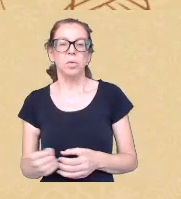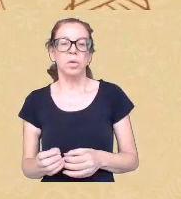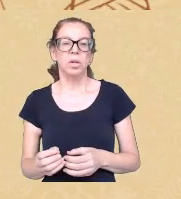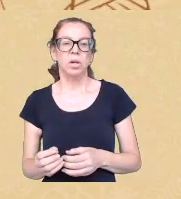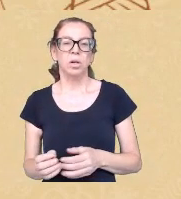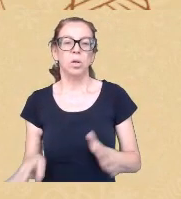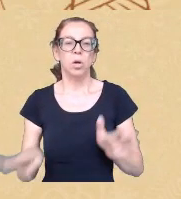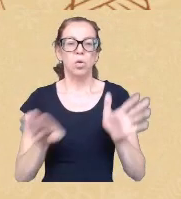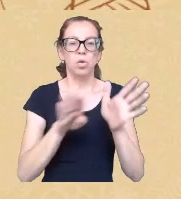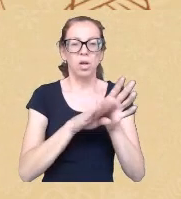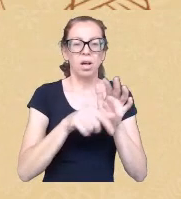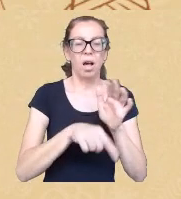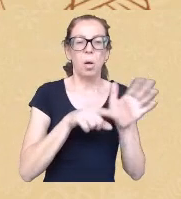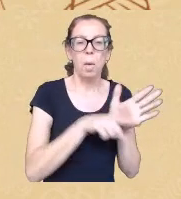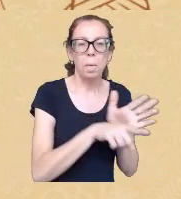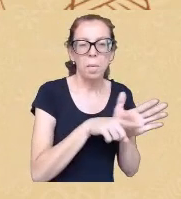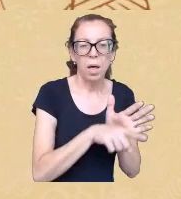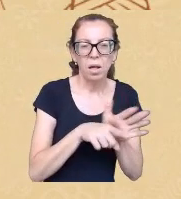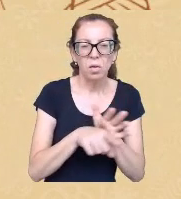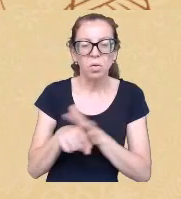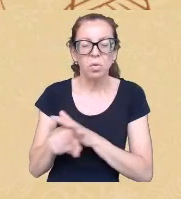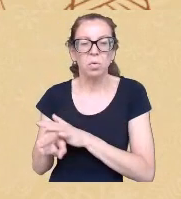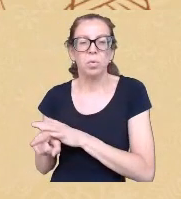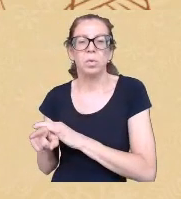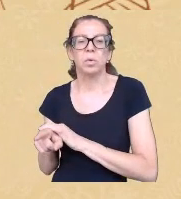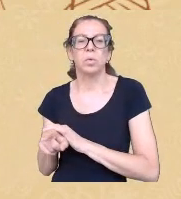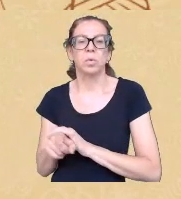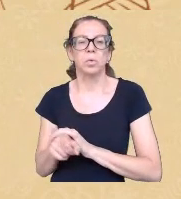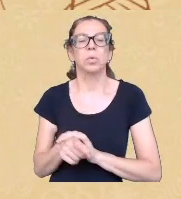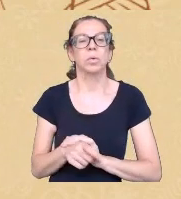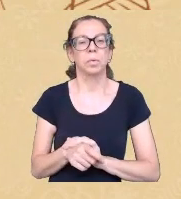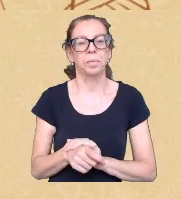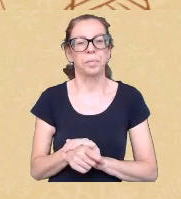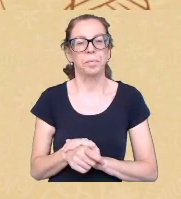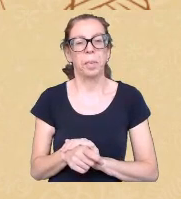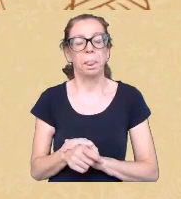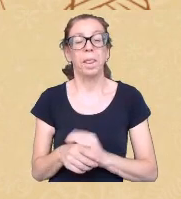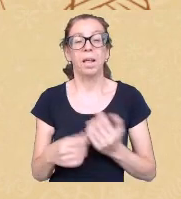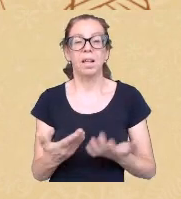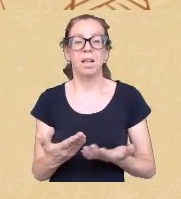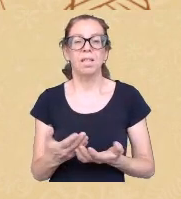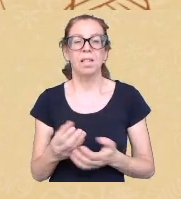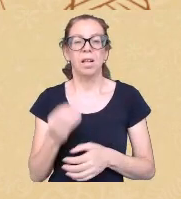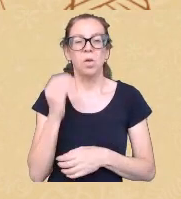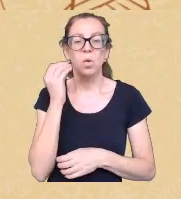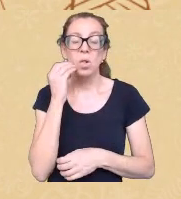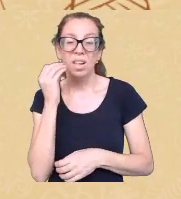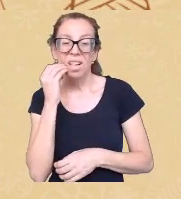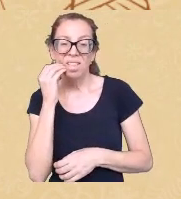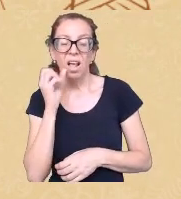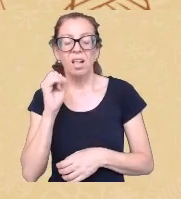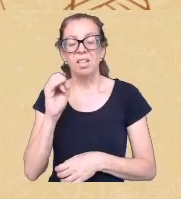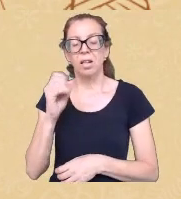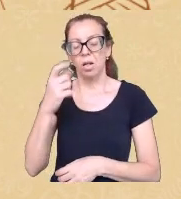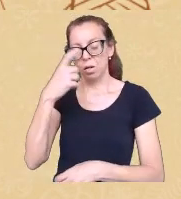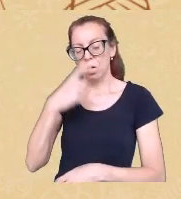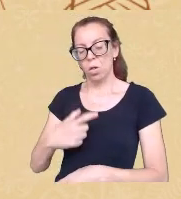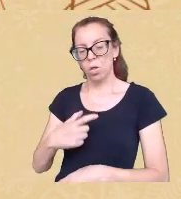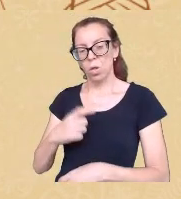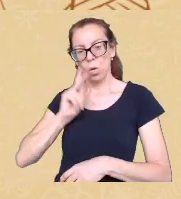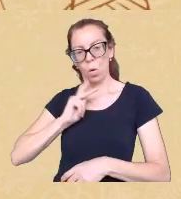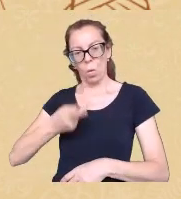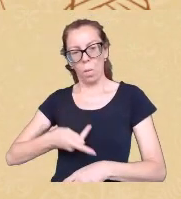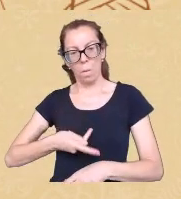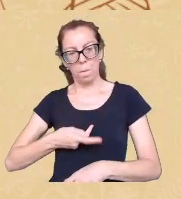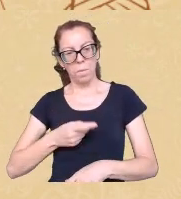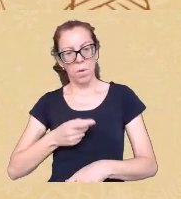alma ou não e essa pergunta era uma maneira de tentar ferir se nós éramos humanos ou não e pra nós Guarani